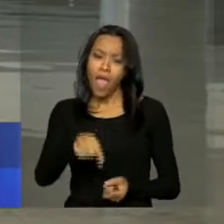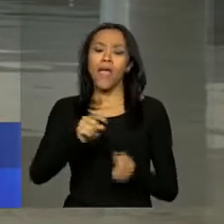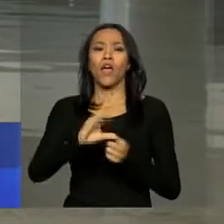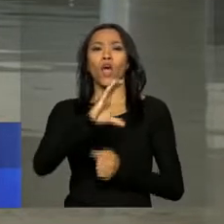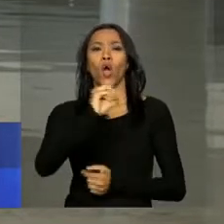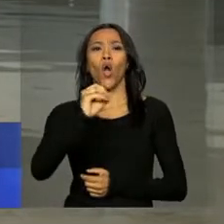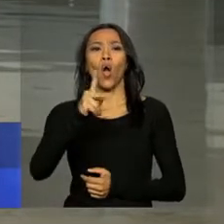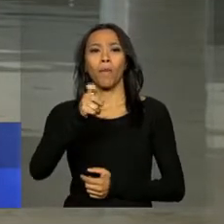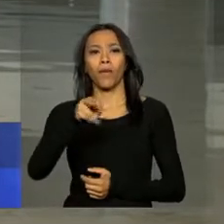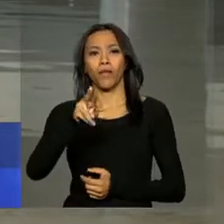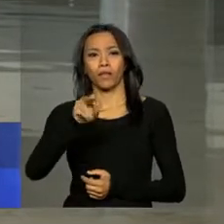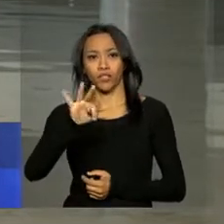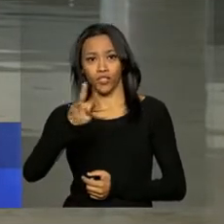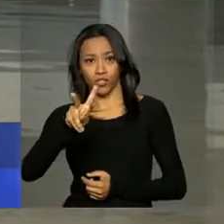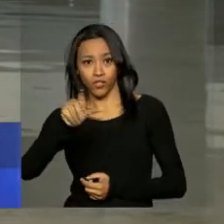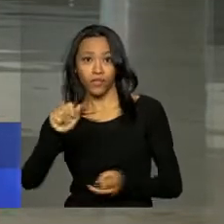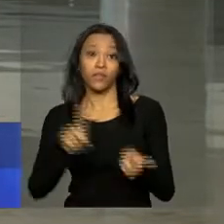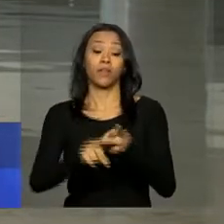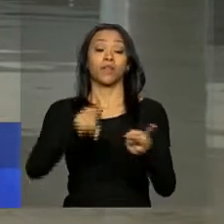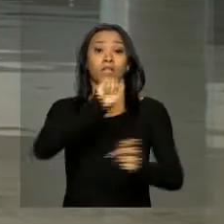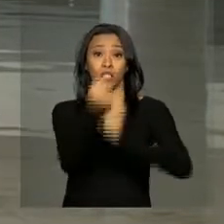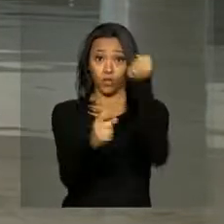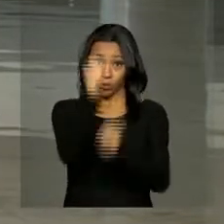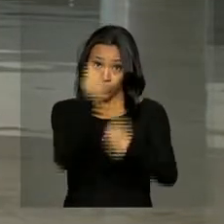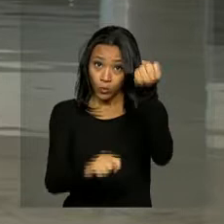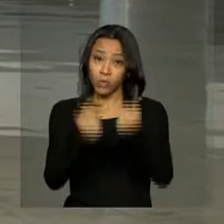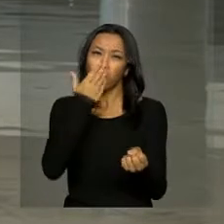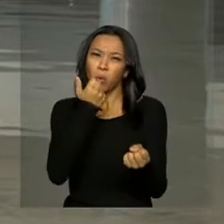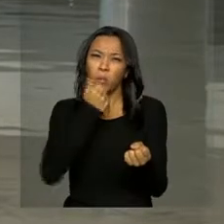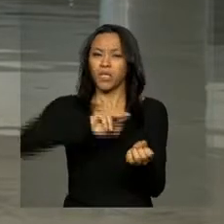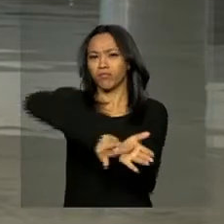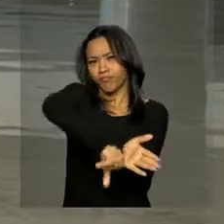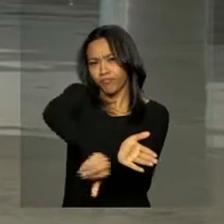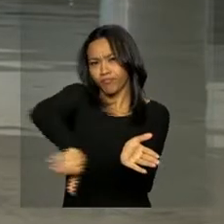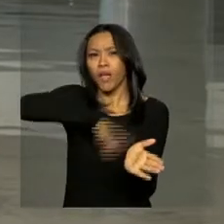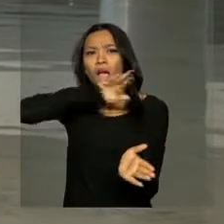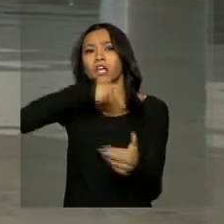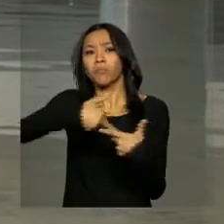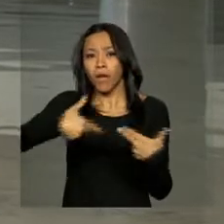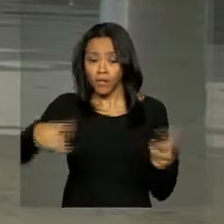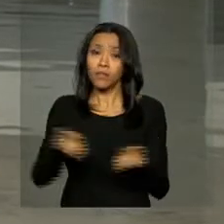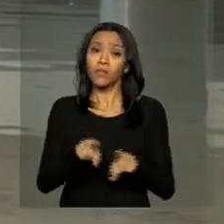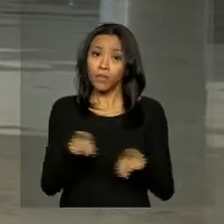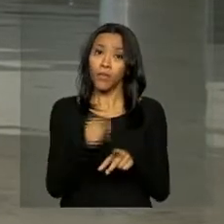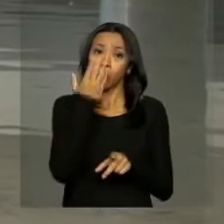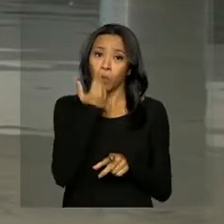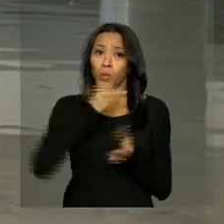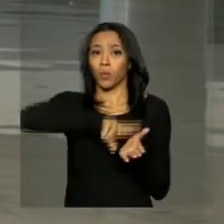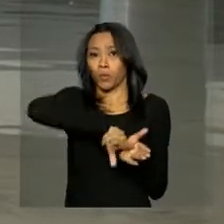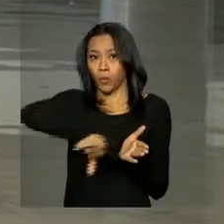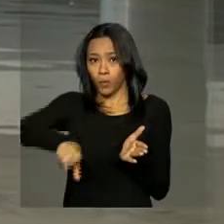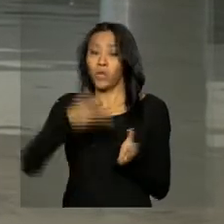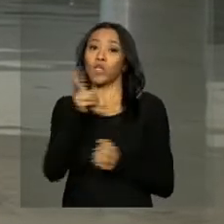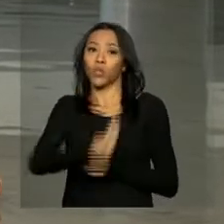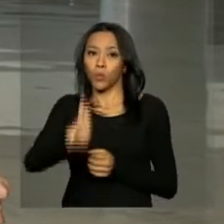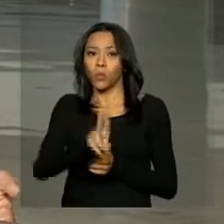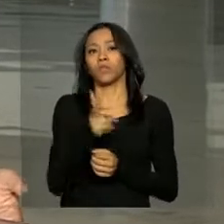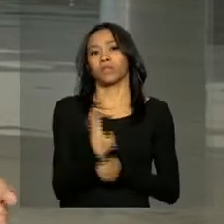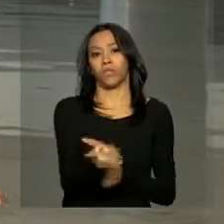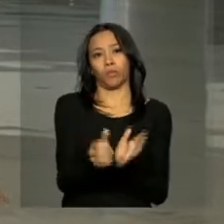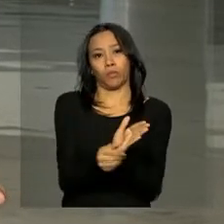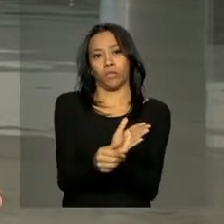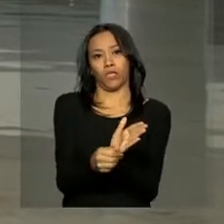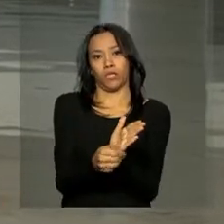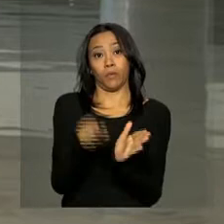cooperativas, indústrias de insumos para ração animal e também indústrias de alimentação à base de milho. Esses